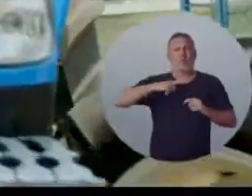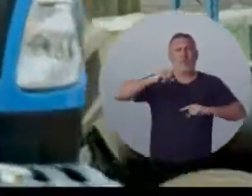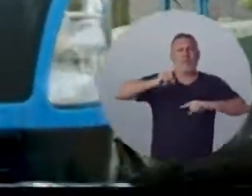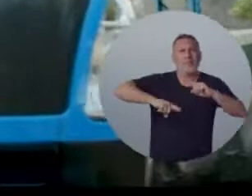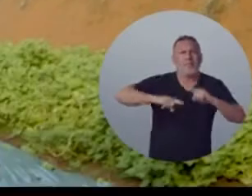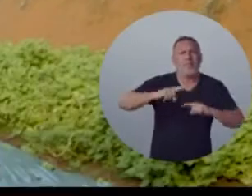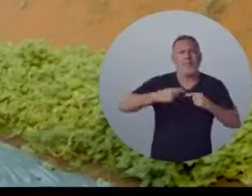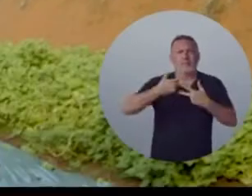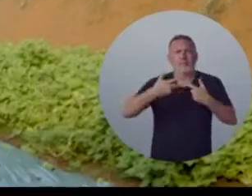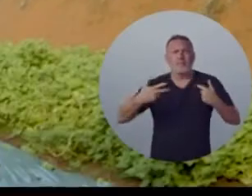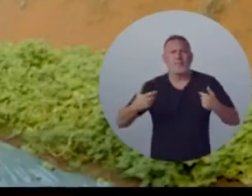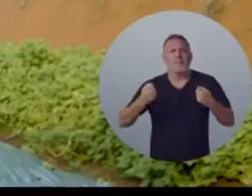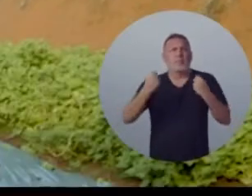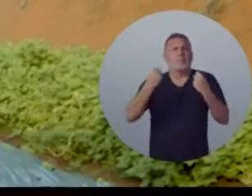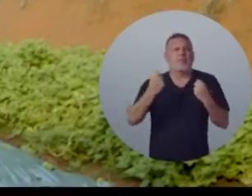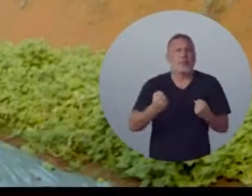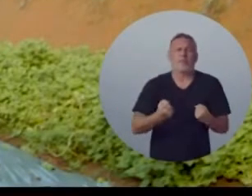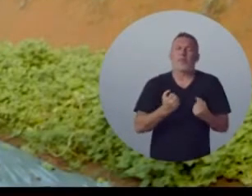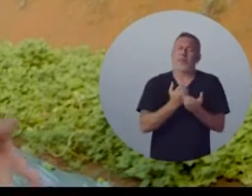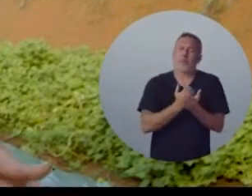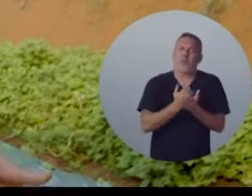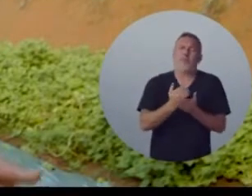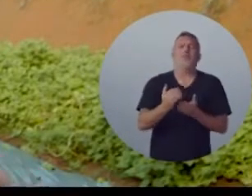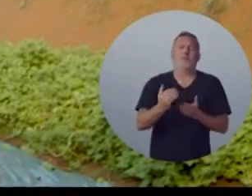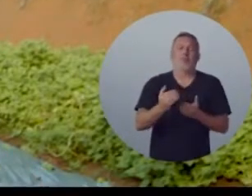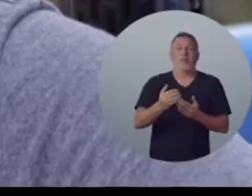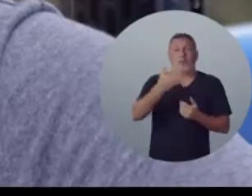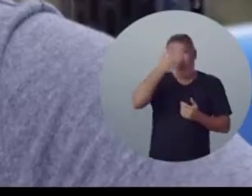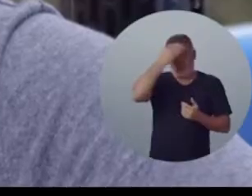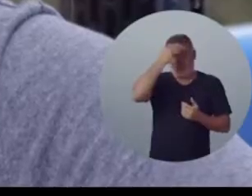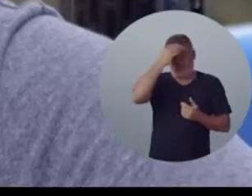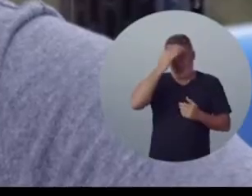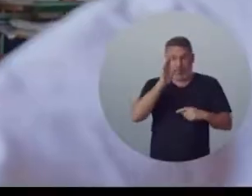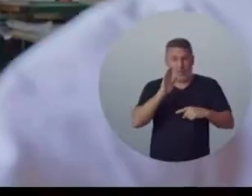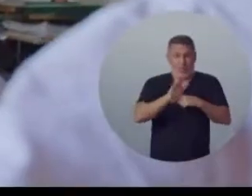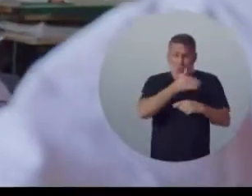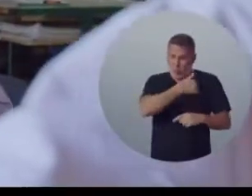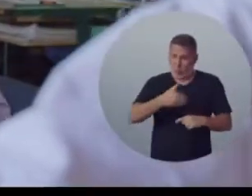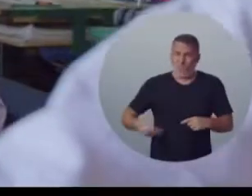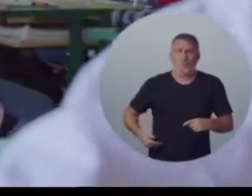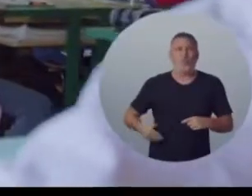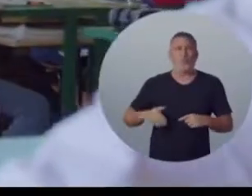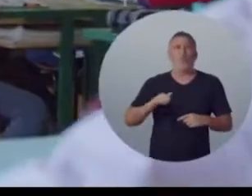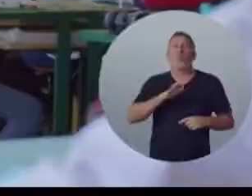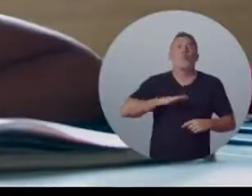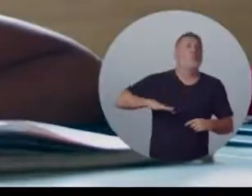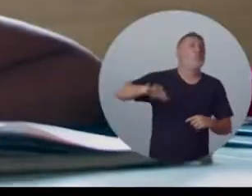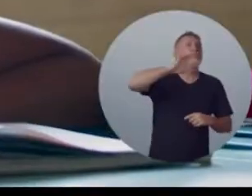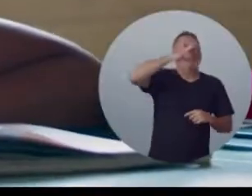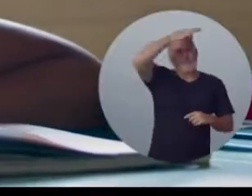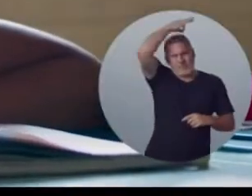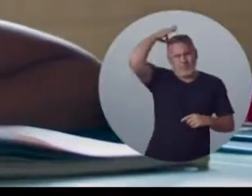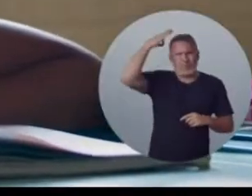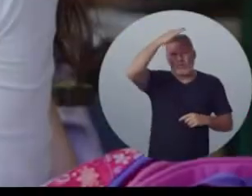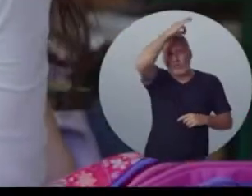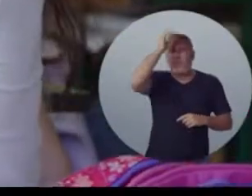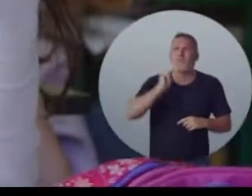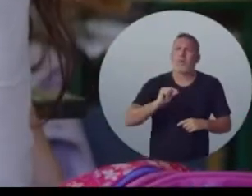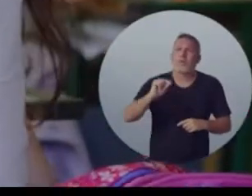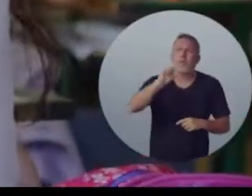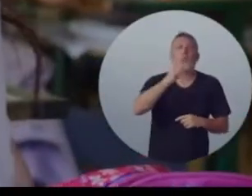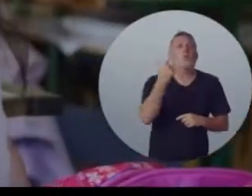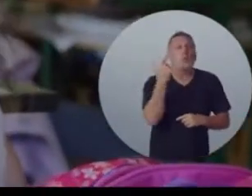o maquinário pesado chegando para nós agora, isso aqui vai ser só o começo. O governo do Casa Grande, ele está atendendo o Estado em si.